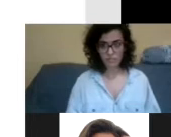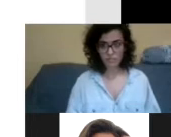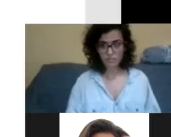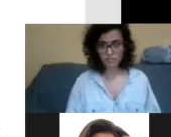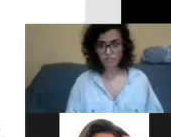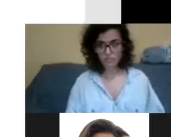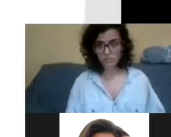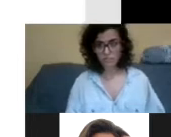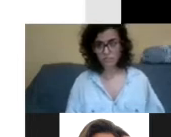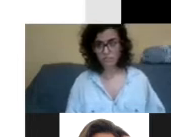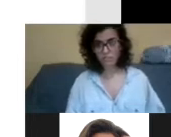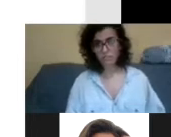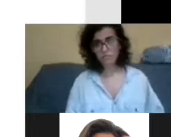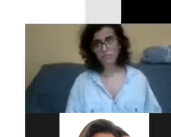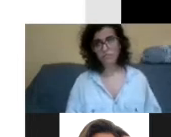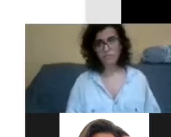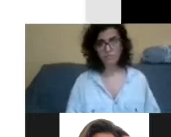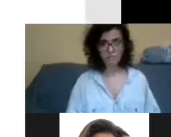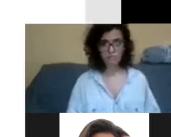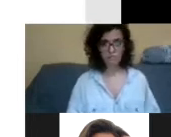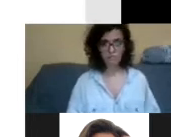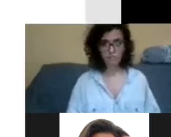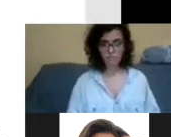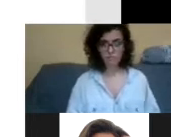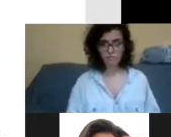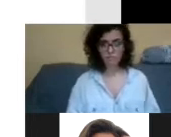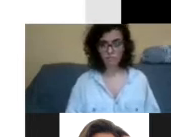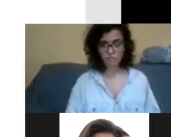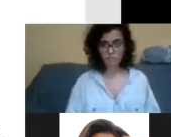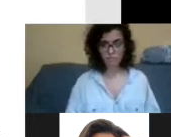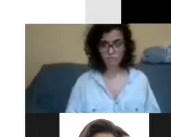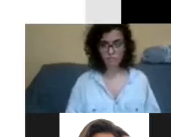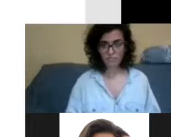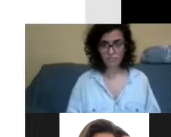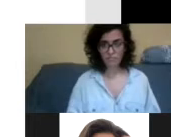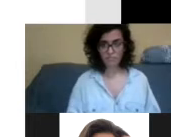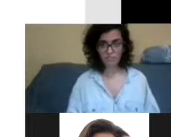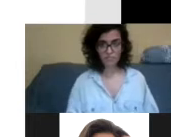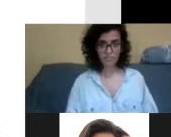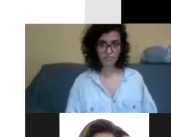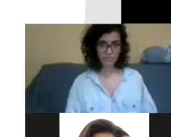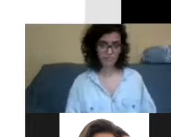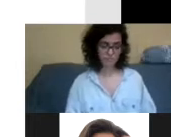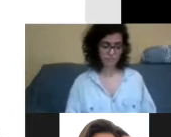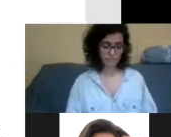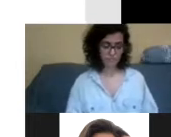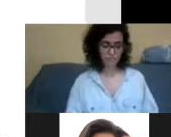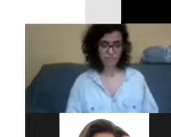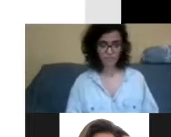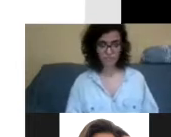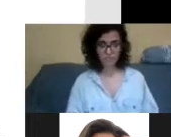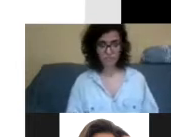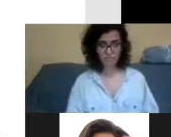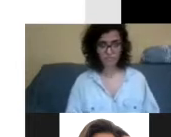já vão ver onde é que está escrito, mas é muito importante também por isso, né, e ela garante a autonomia, independência e